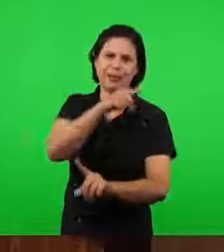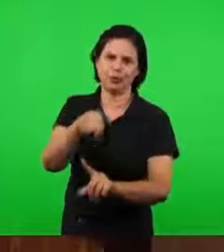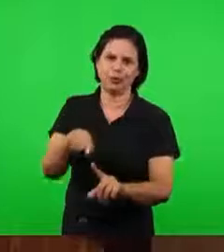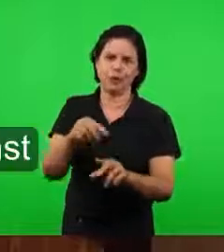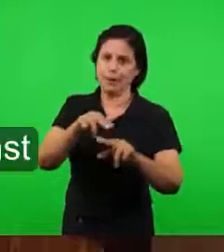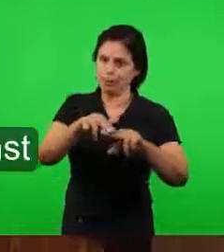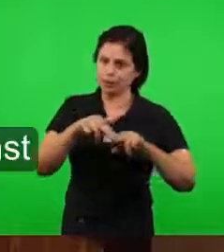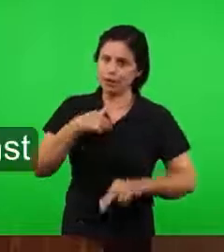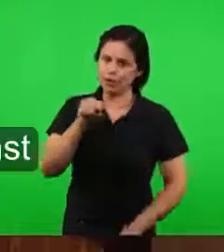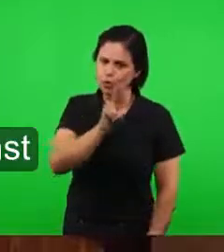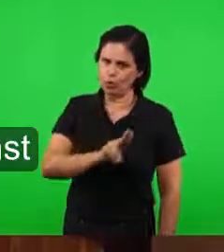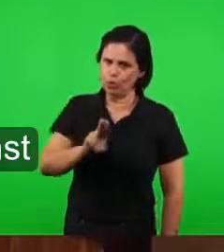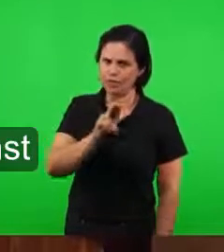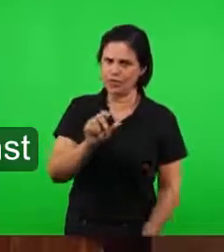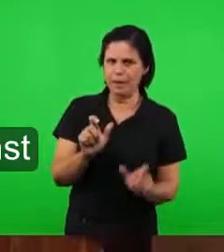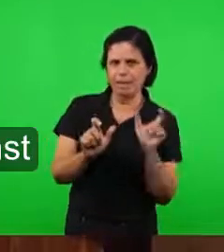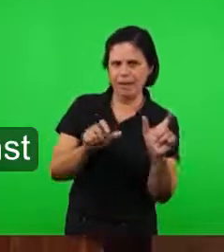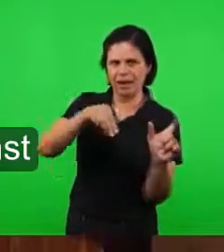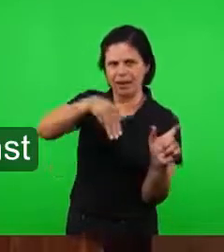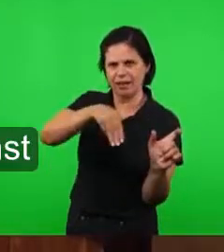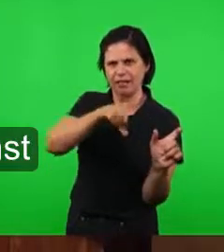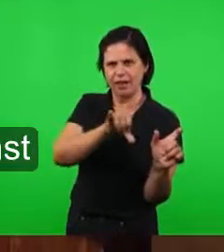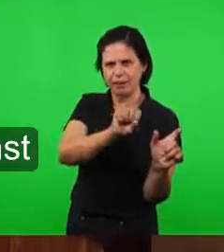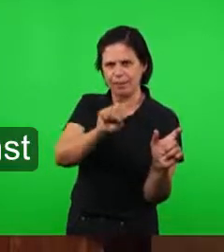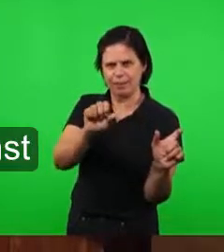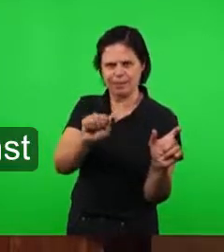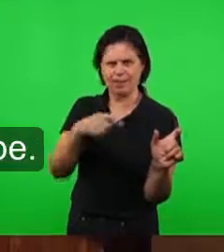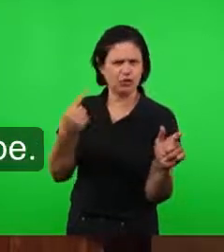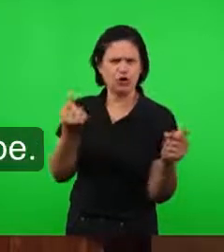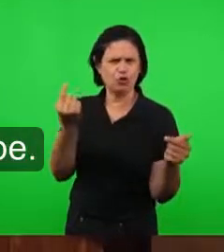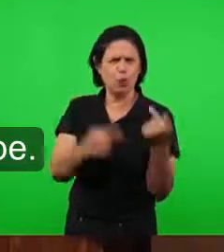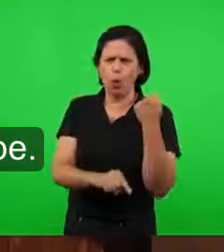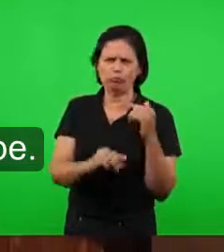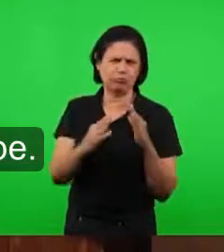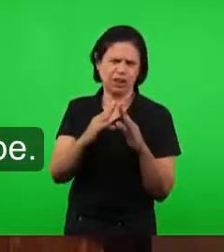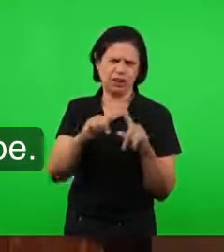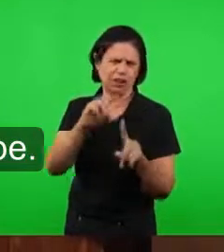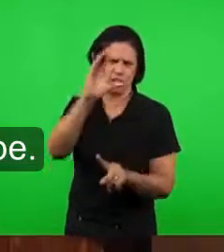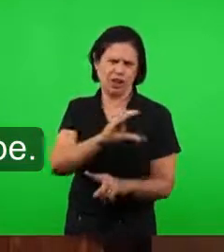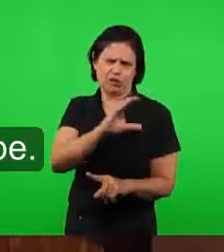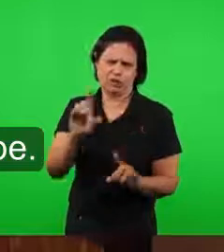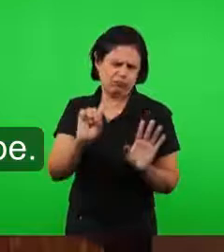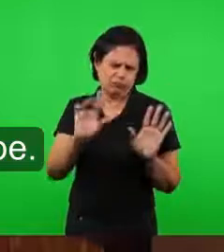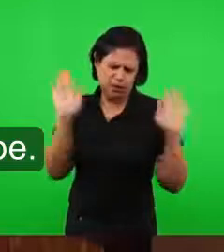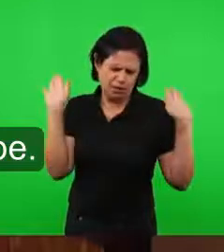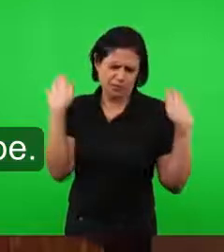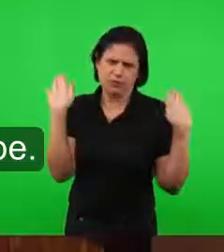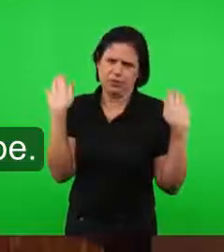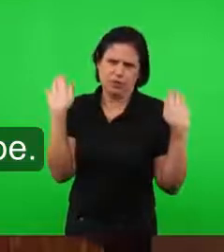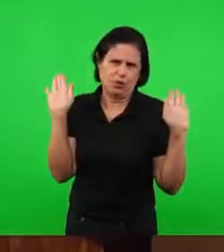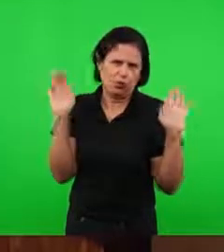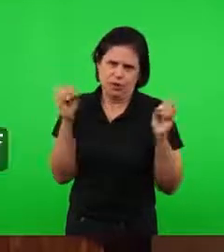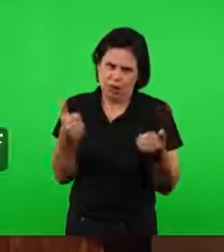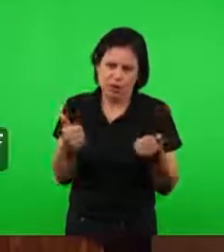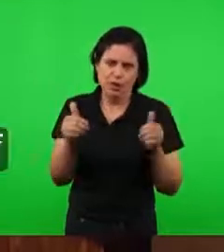missa. Não temos nada contra a igreja, nem contra as liturgias de qualquer igreja, seja ela qual for. O que